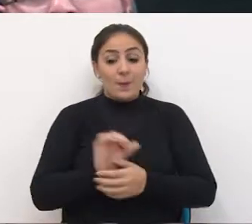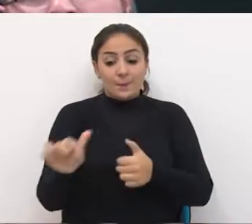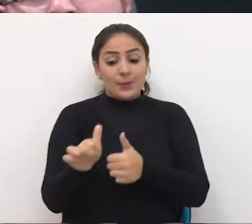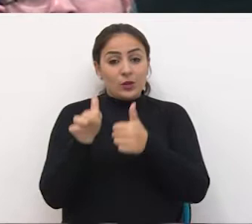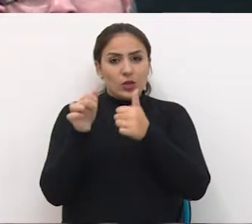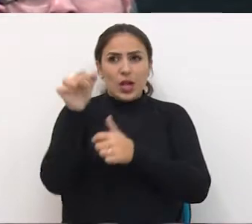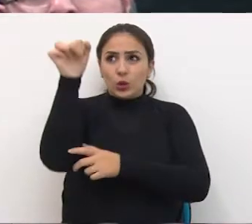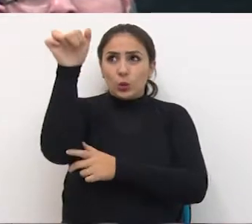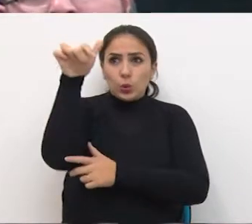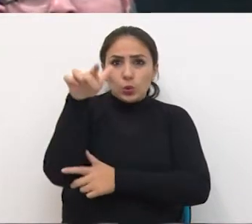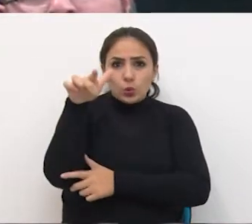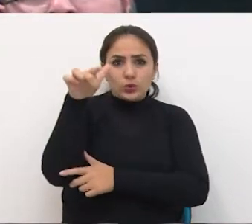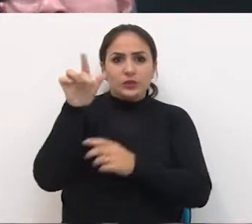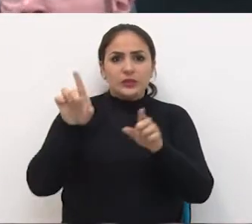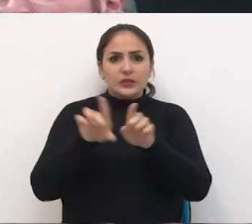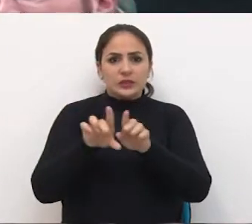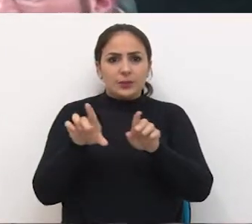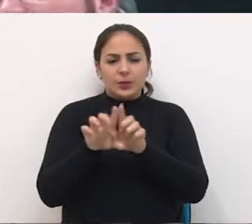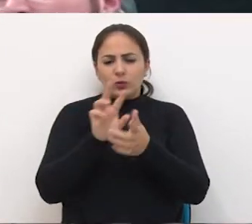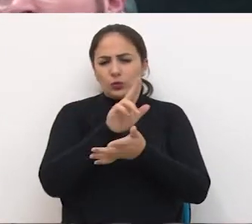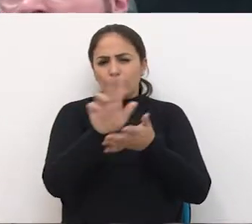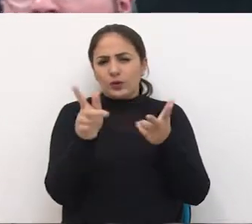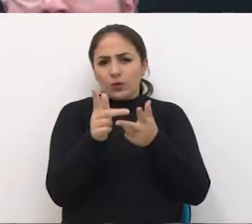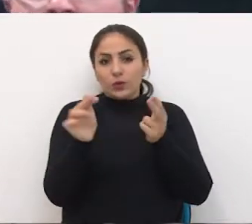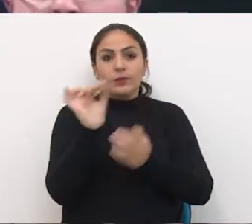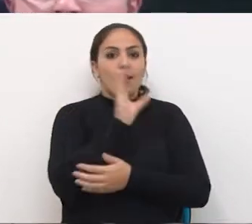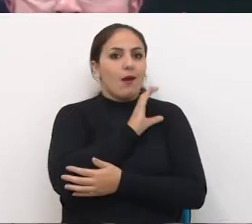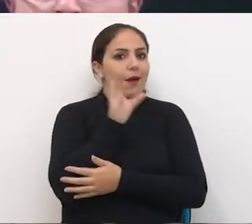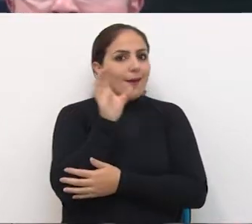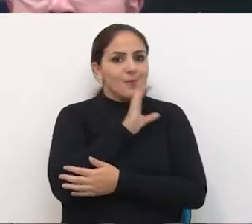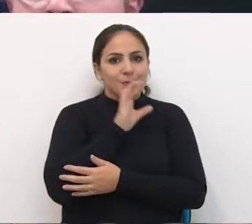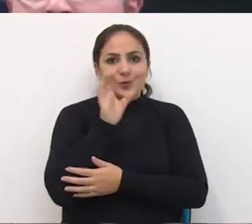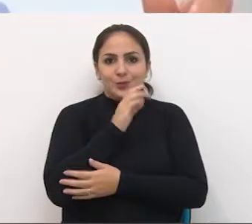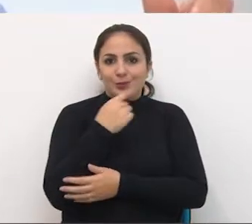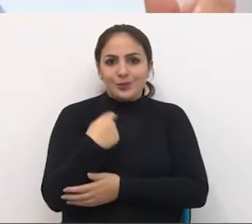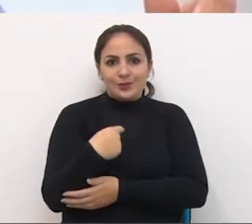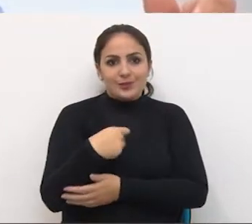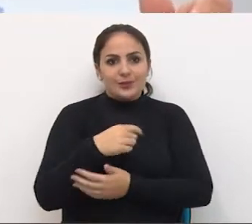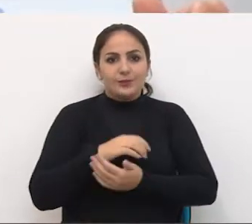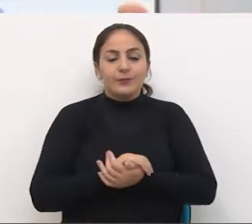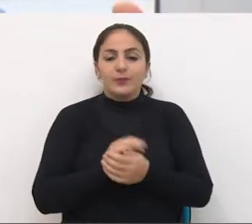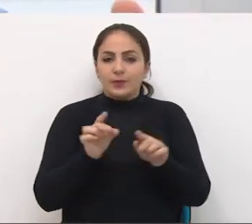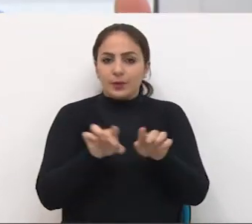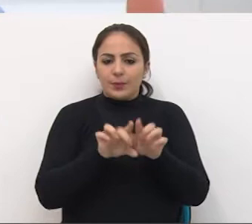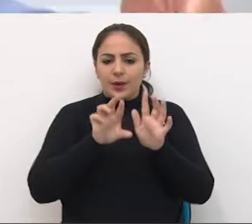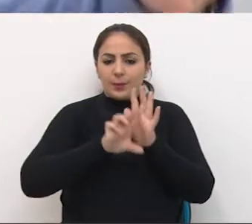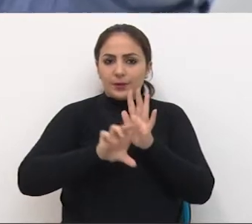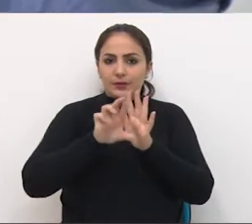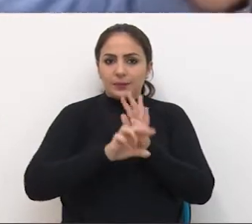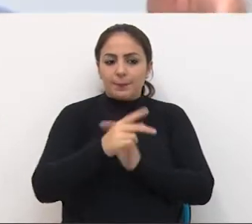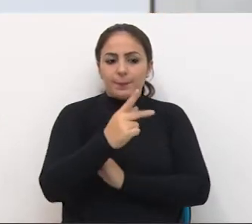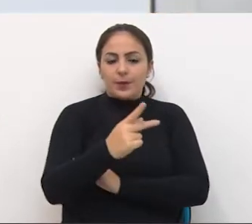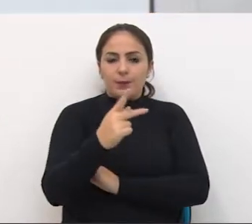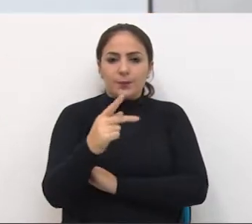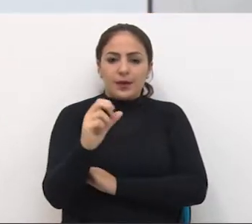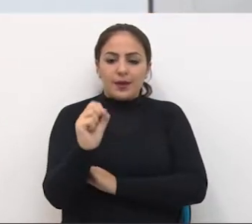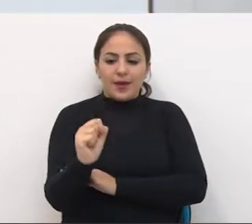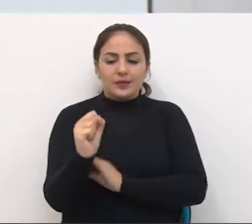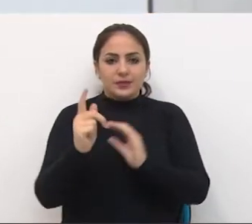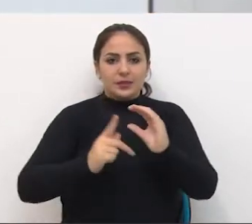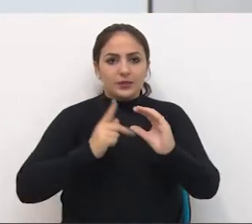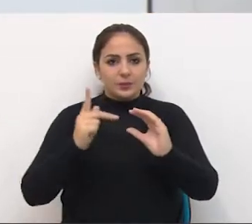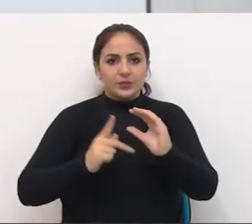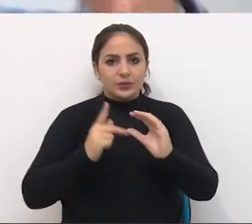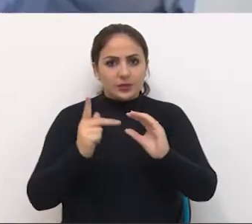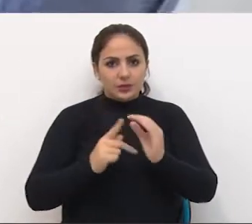ele, melhorias na iluminação e sinalização são urgentes Além disso, o representante do PPS na